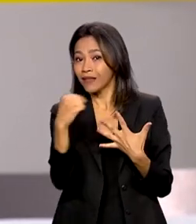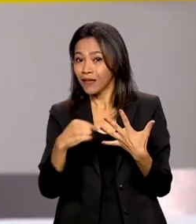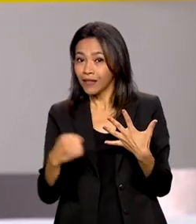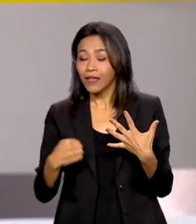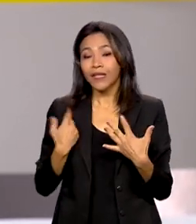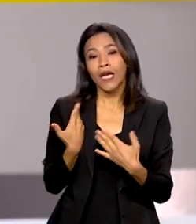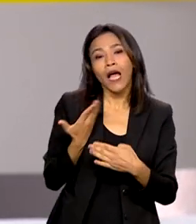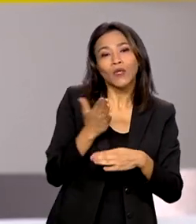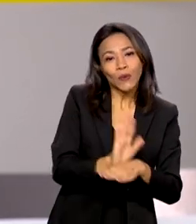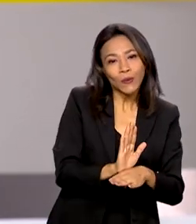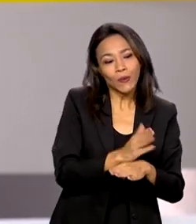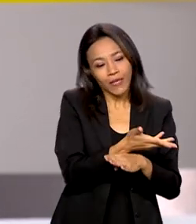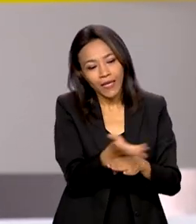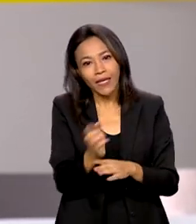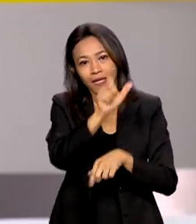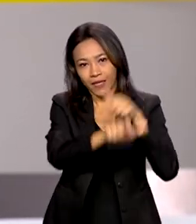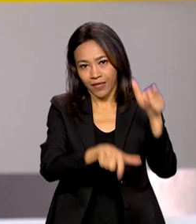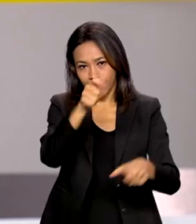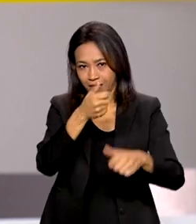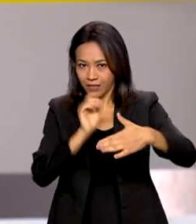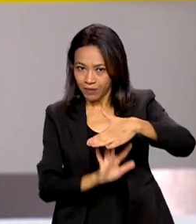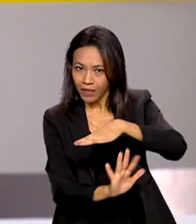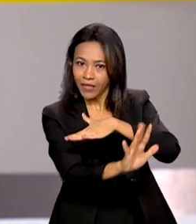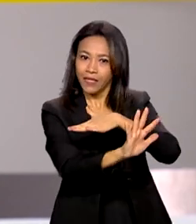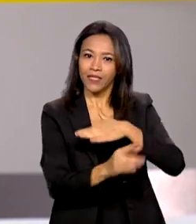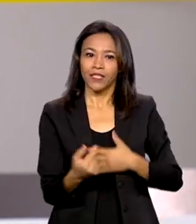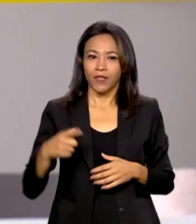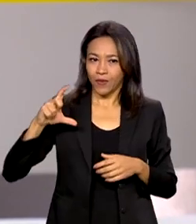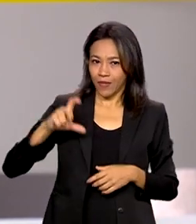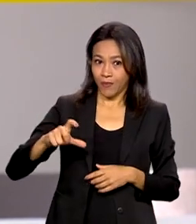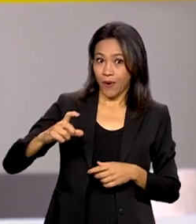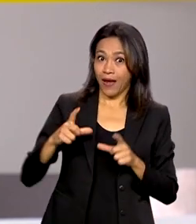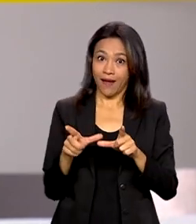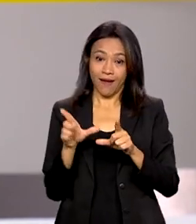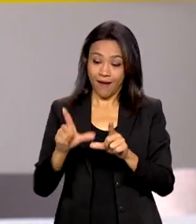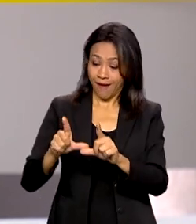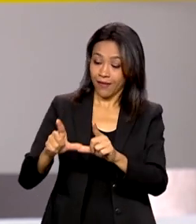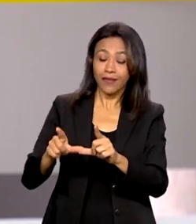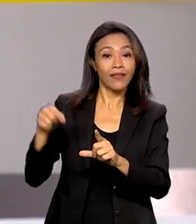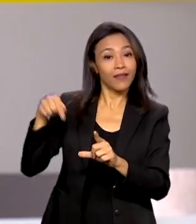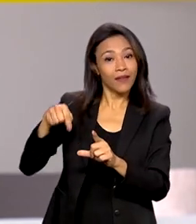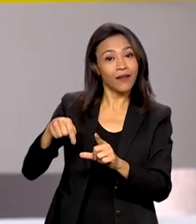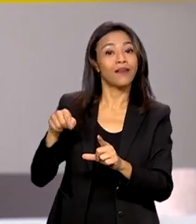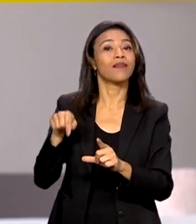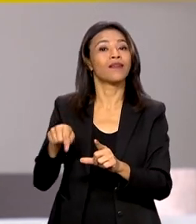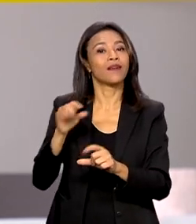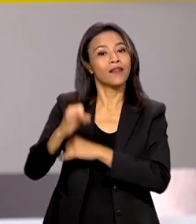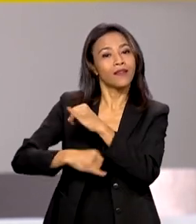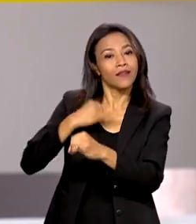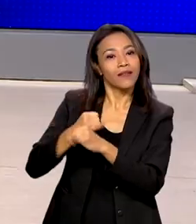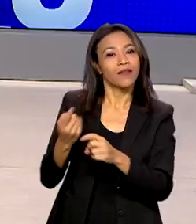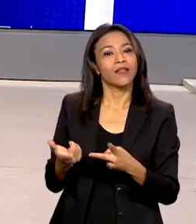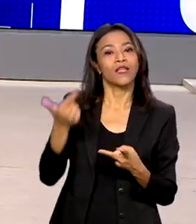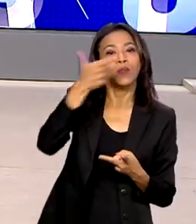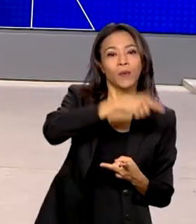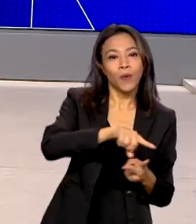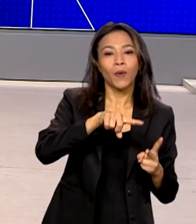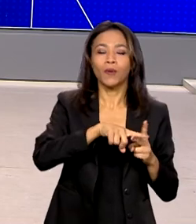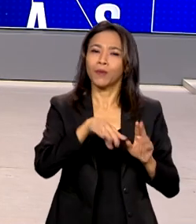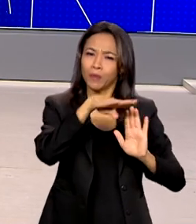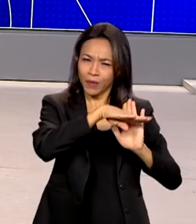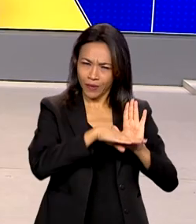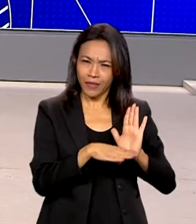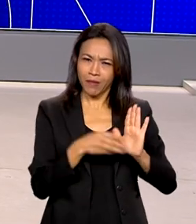refugiados no Brasil, a Carteira Digital do Migrante e o Plano de Integração da População Haitiana. O